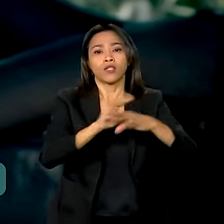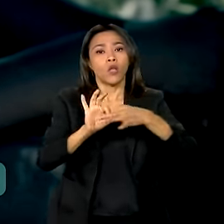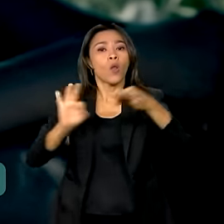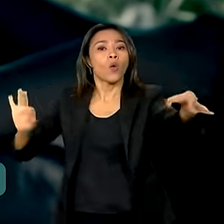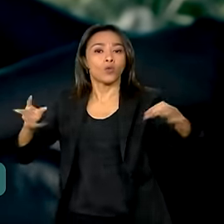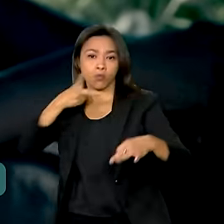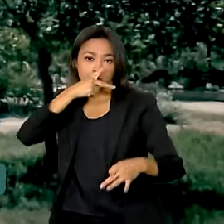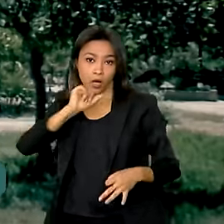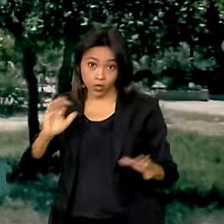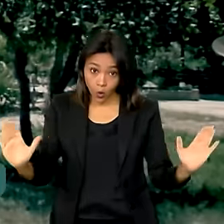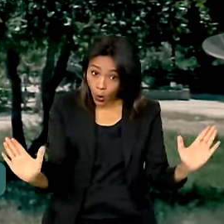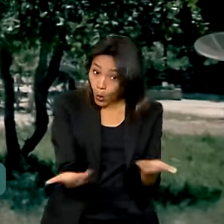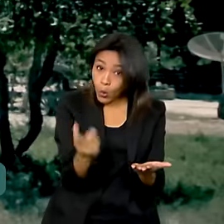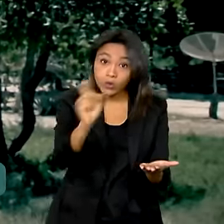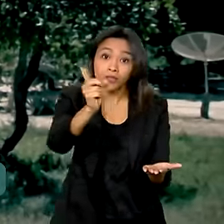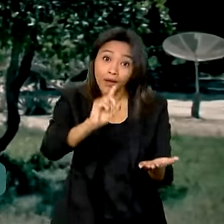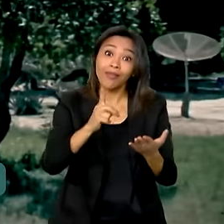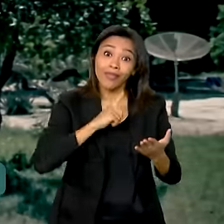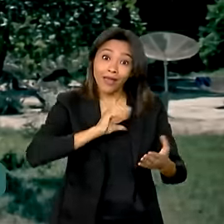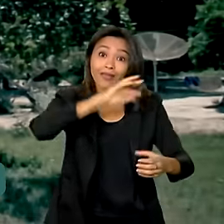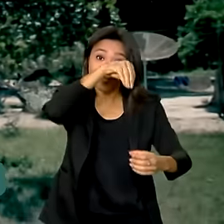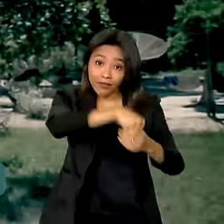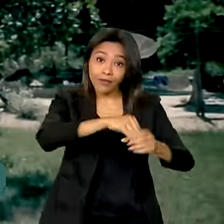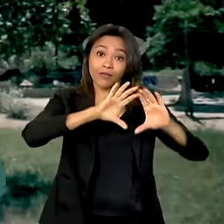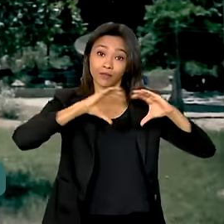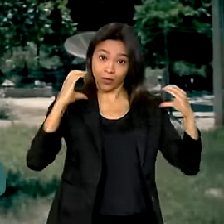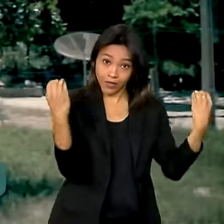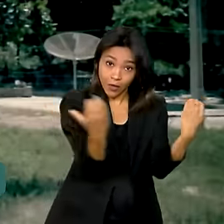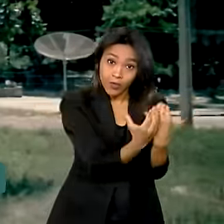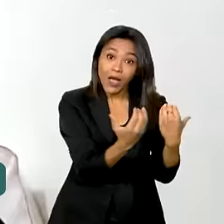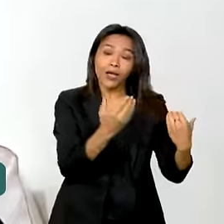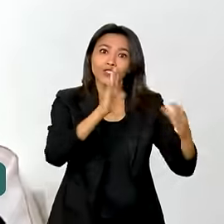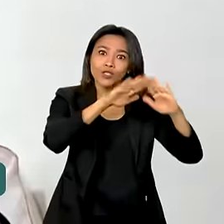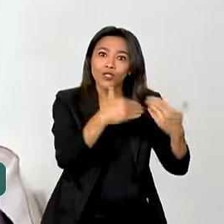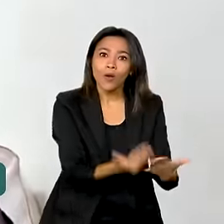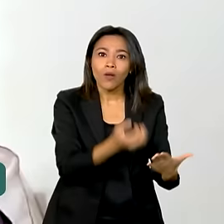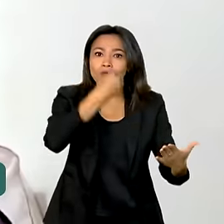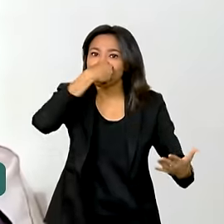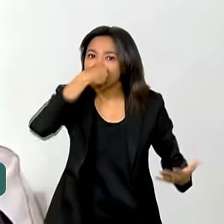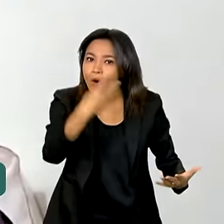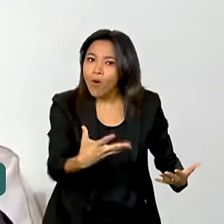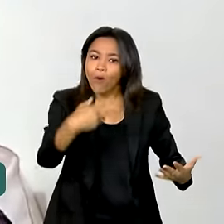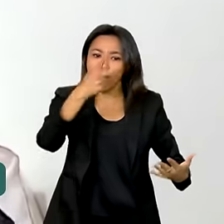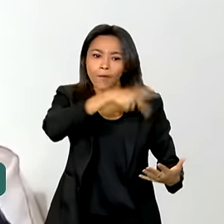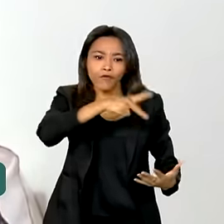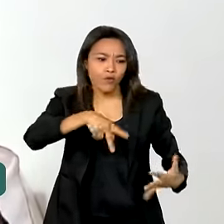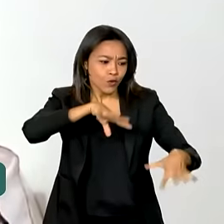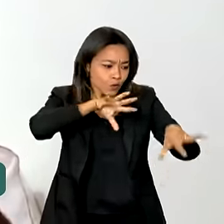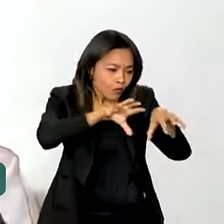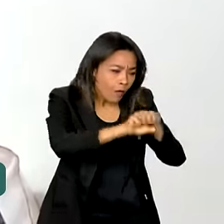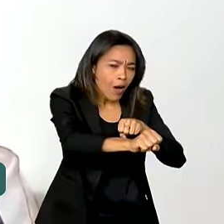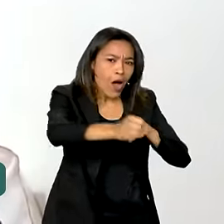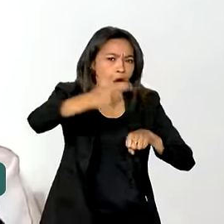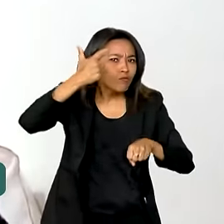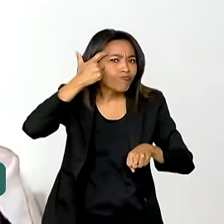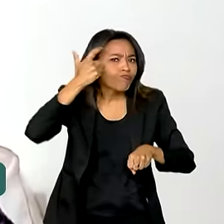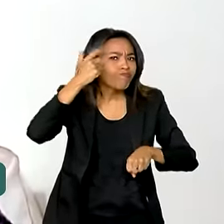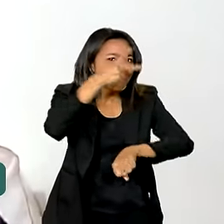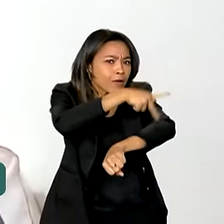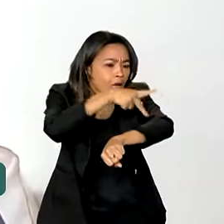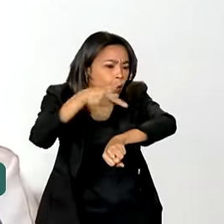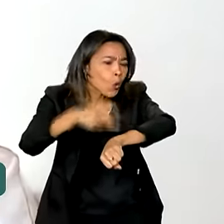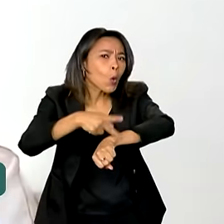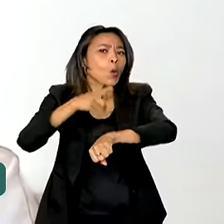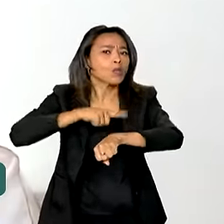escolas boas dentro do Quilombo. Os professores formados, são pedagogos,